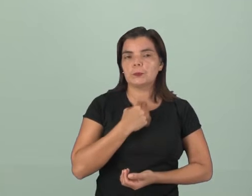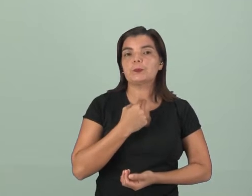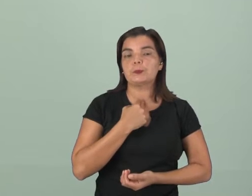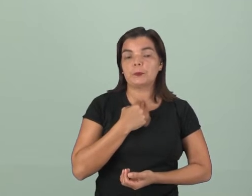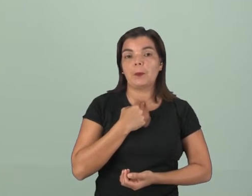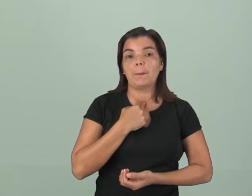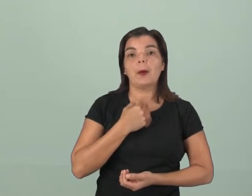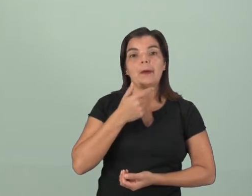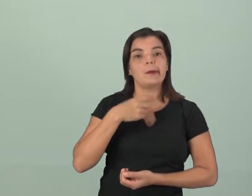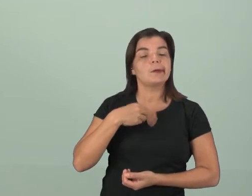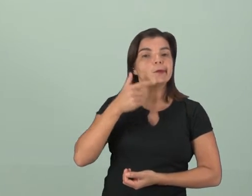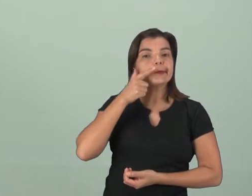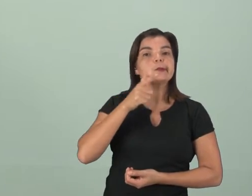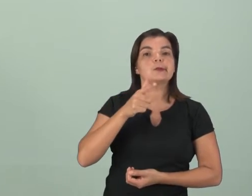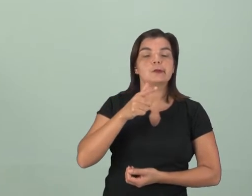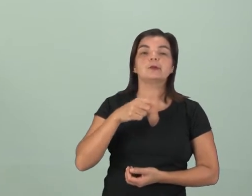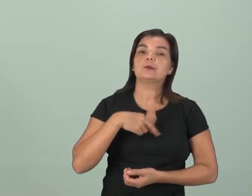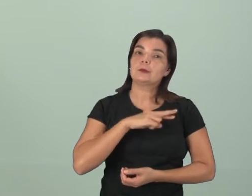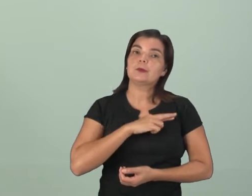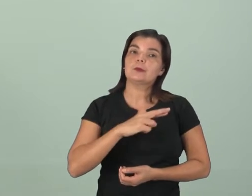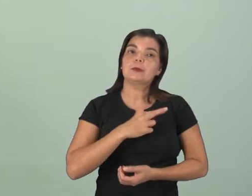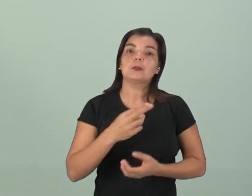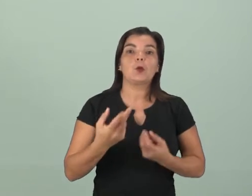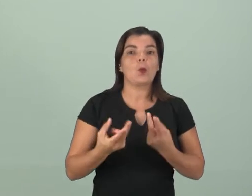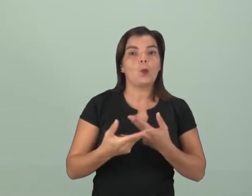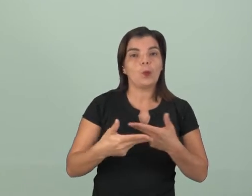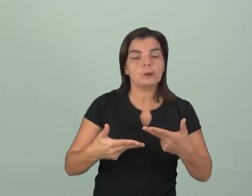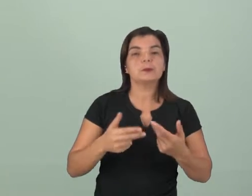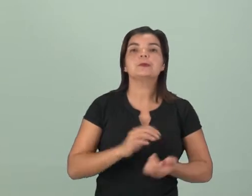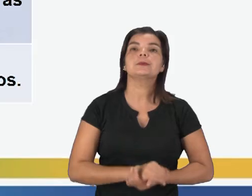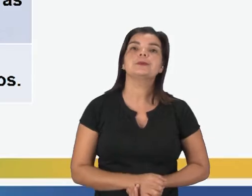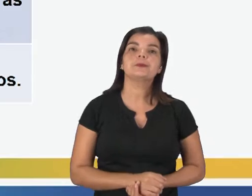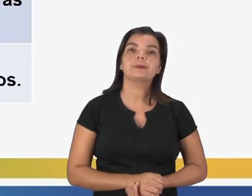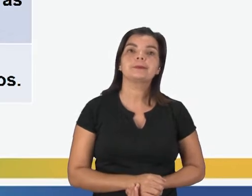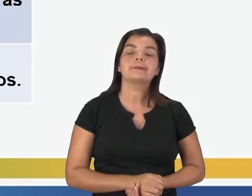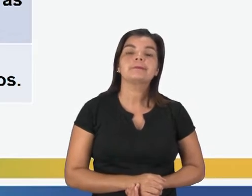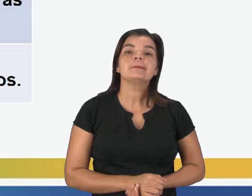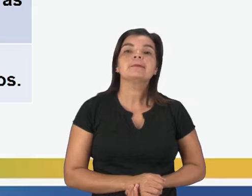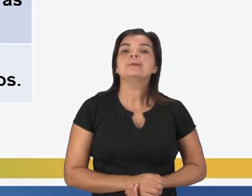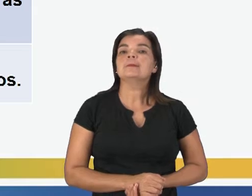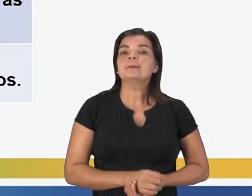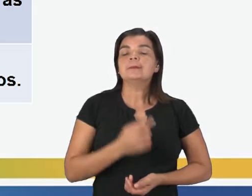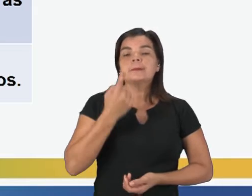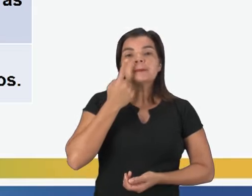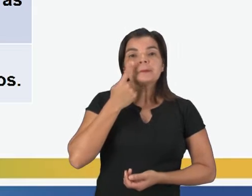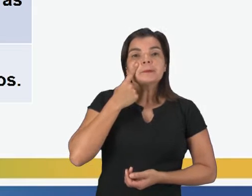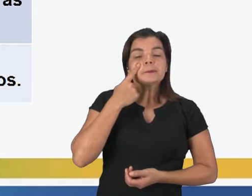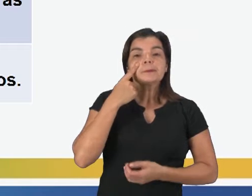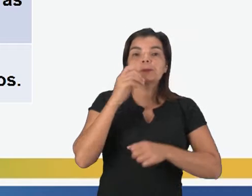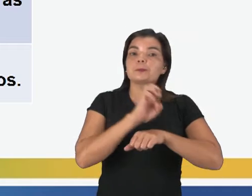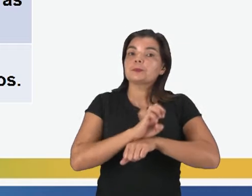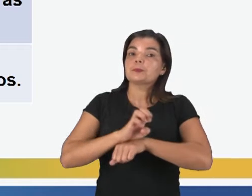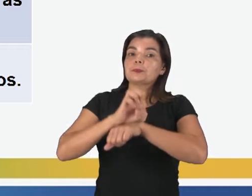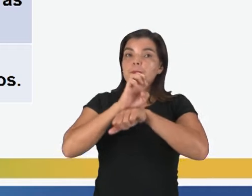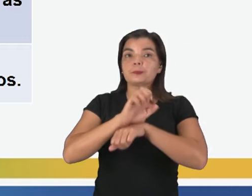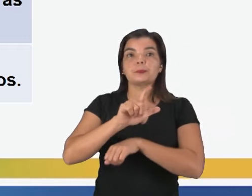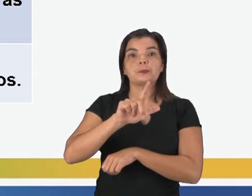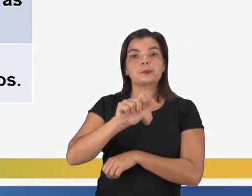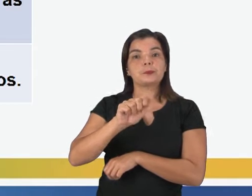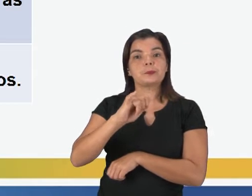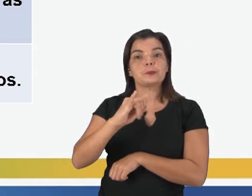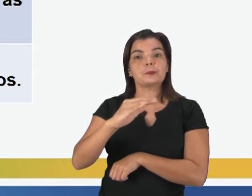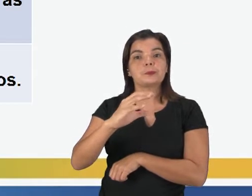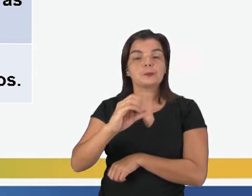se beneficiar dessa religião. Ok? Então, vamos ver o que significa Estado laico,